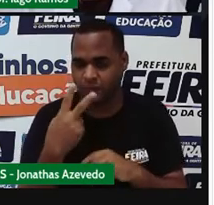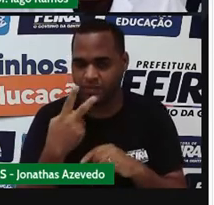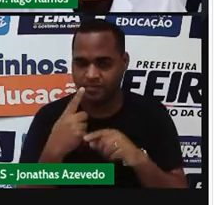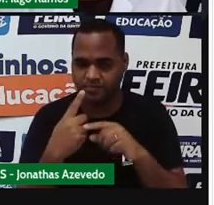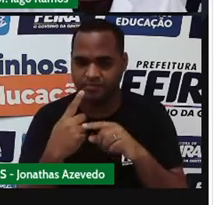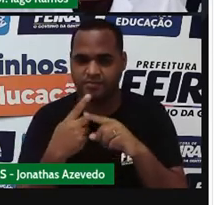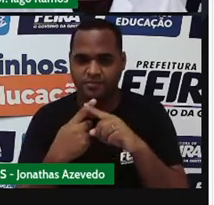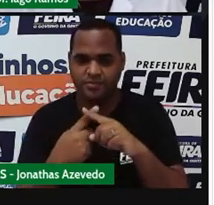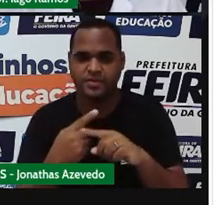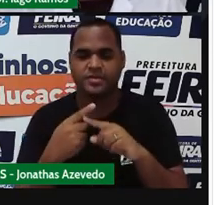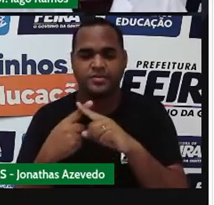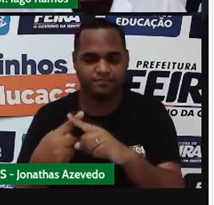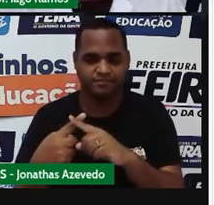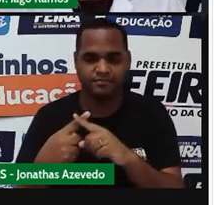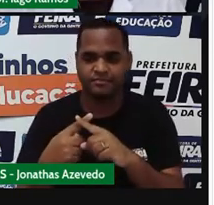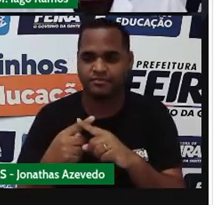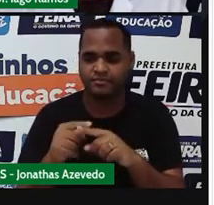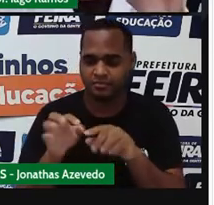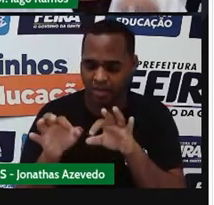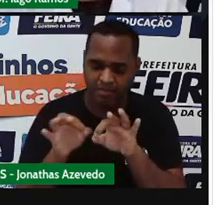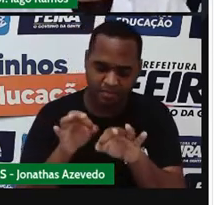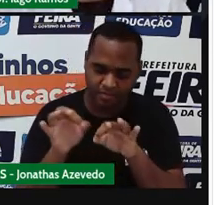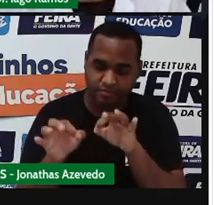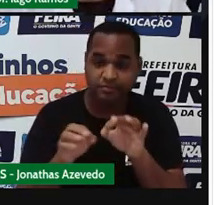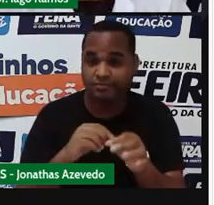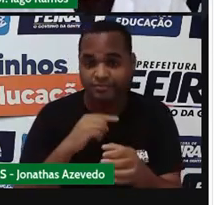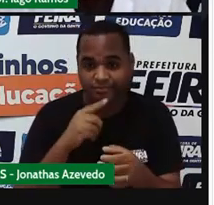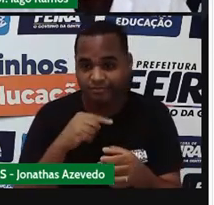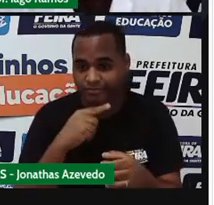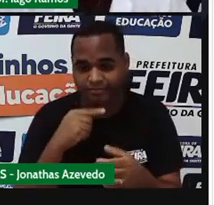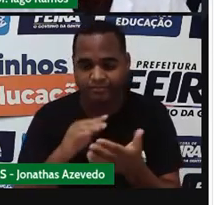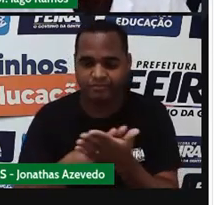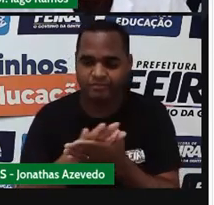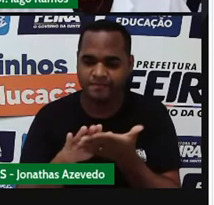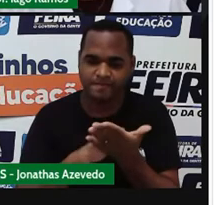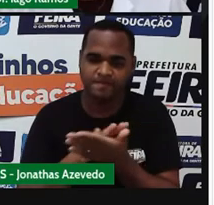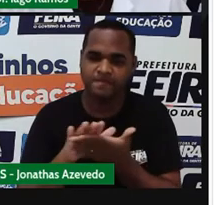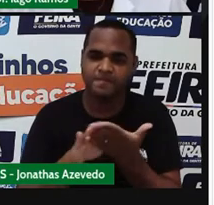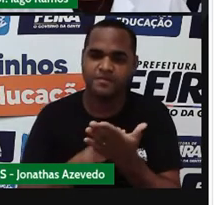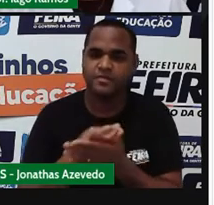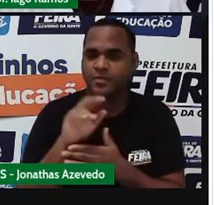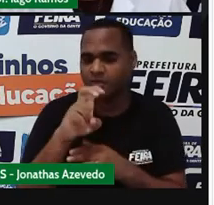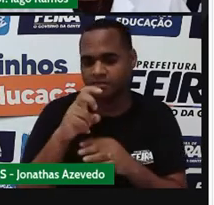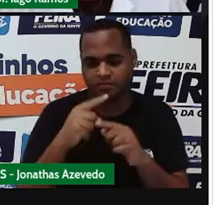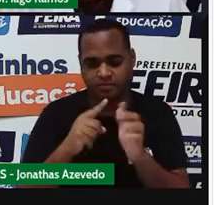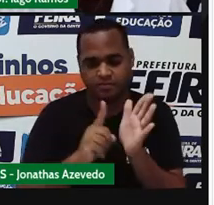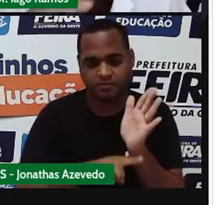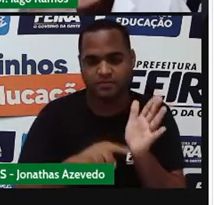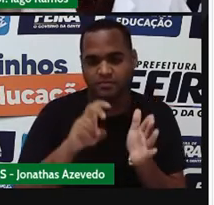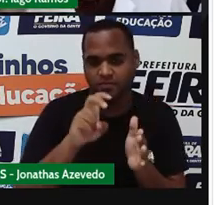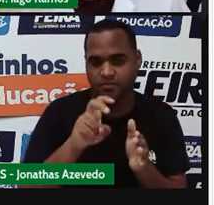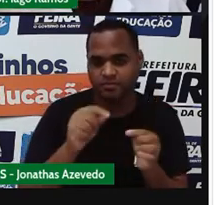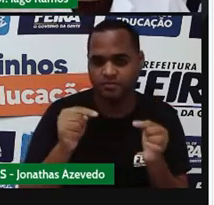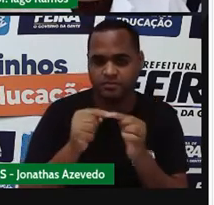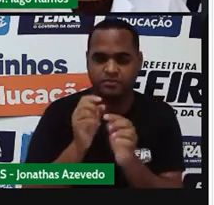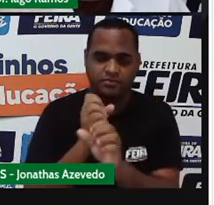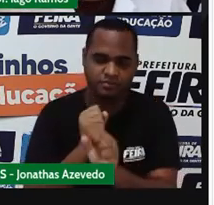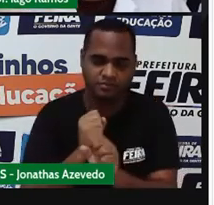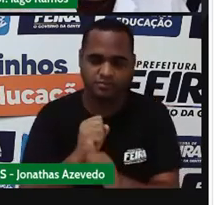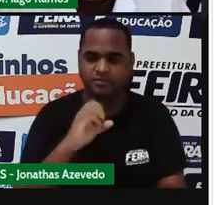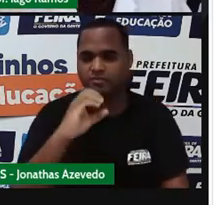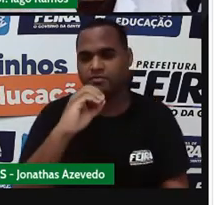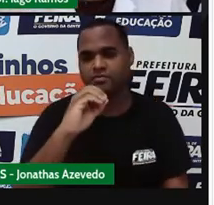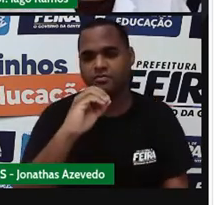não mexeu ele. A gente não mexeu nele. 5 menos 5 dá 0. Então se dá 0, eu não vou nem escrever.